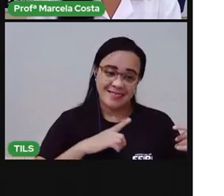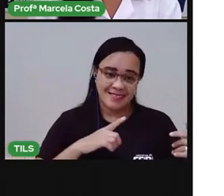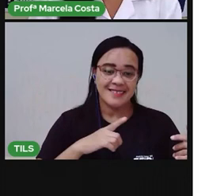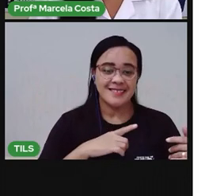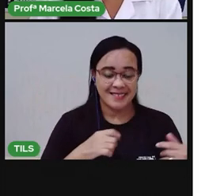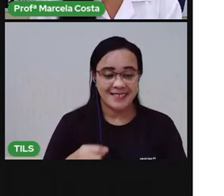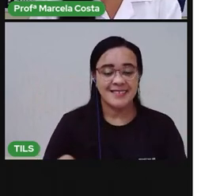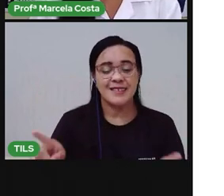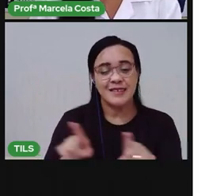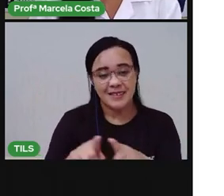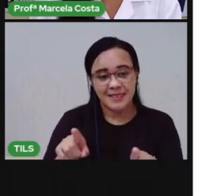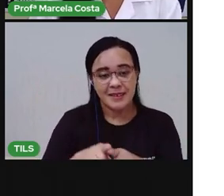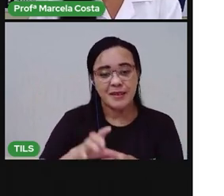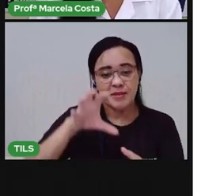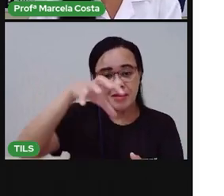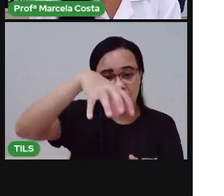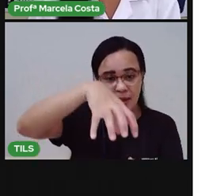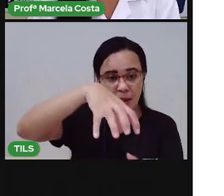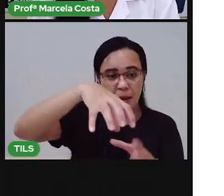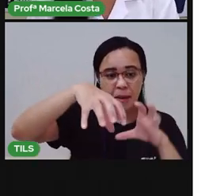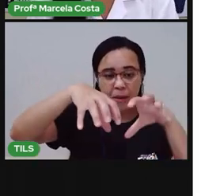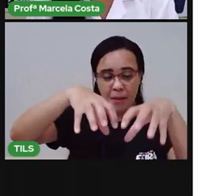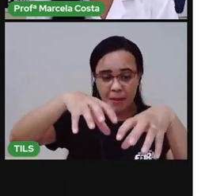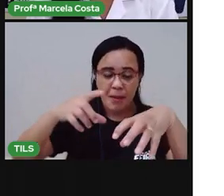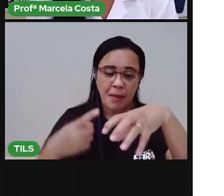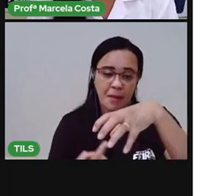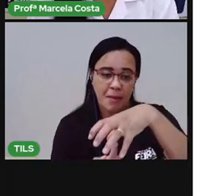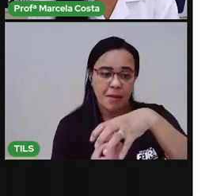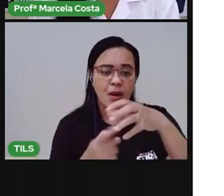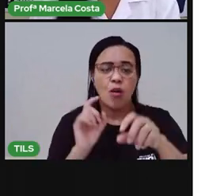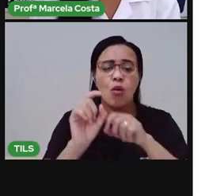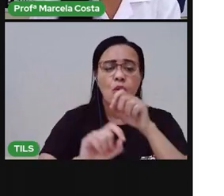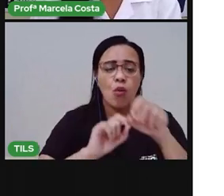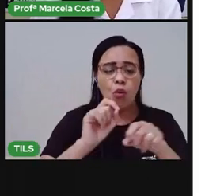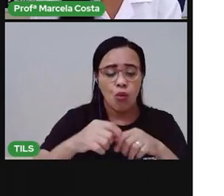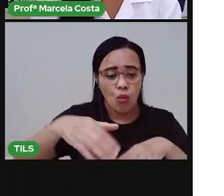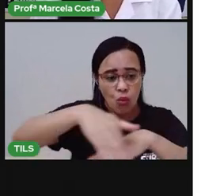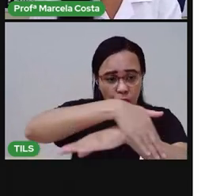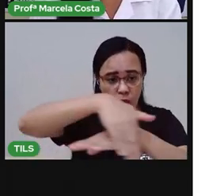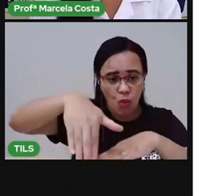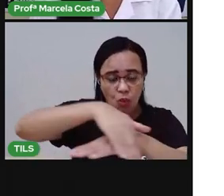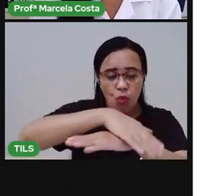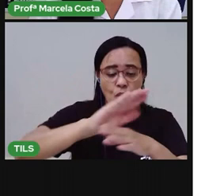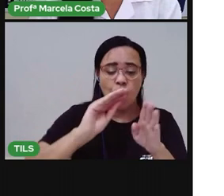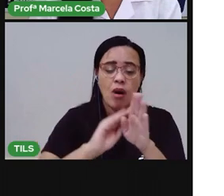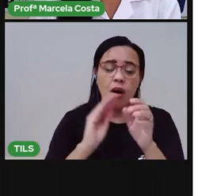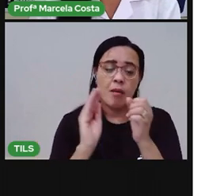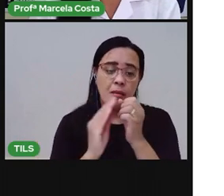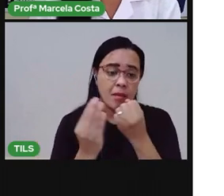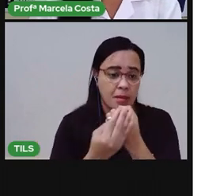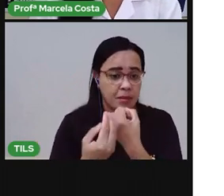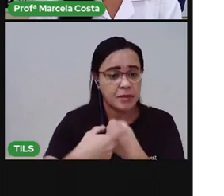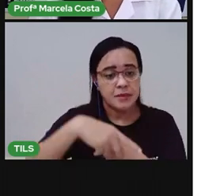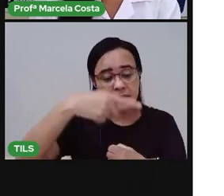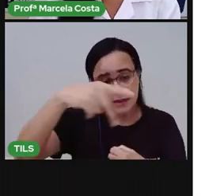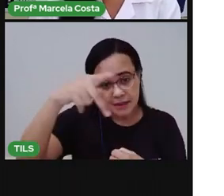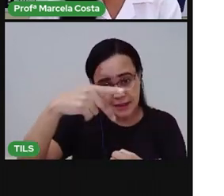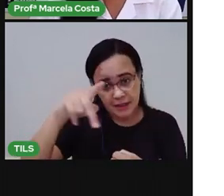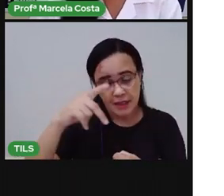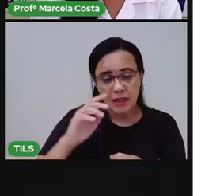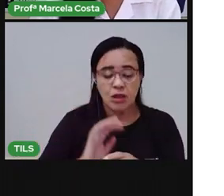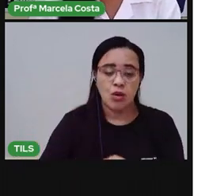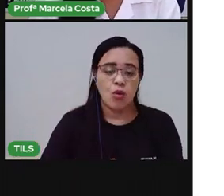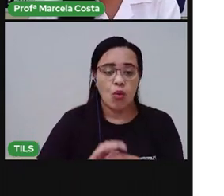Também tem a praça, pode ser aí a praça da sua rua, do seu bairro, ou a praça